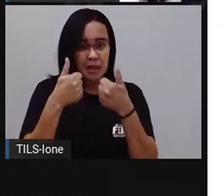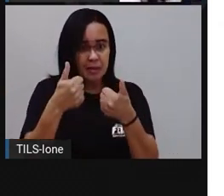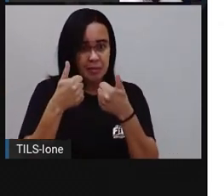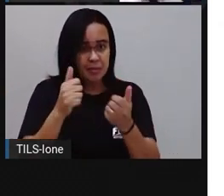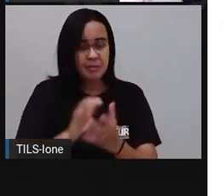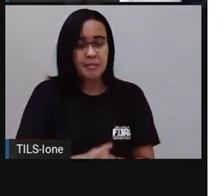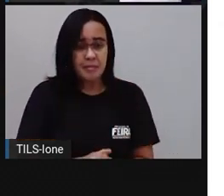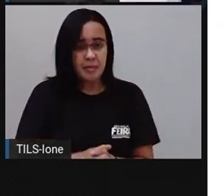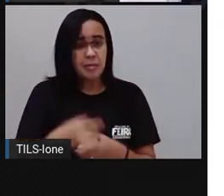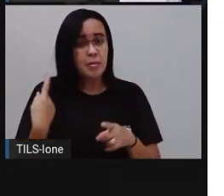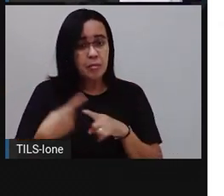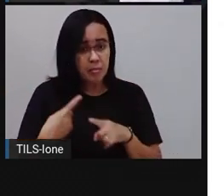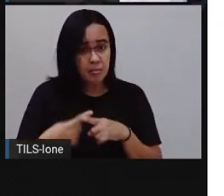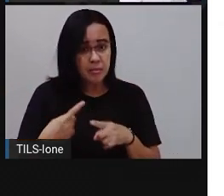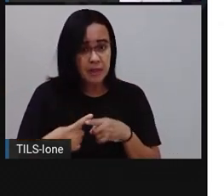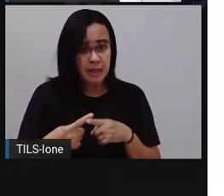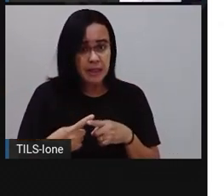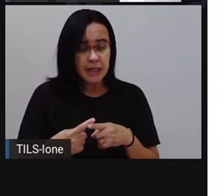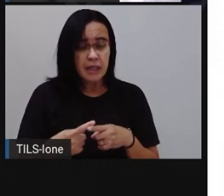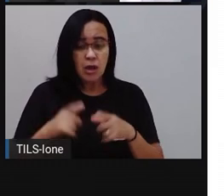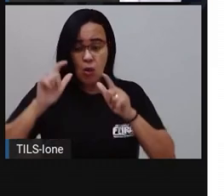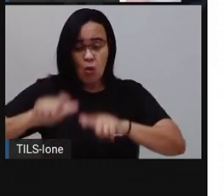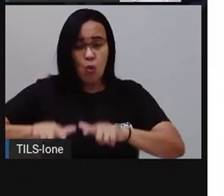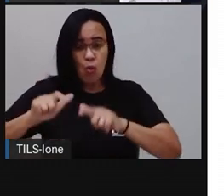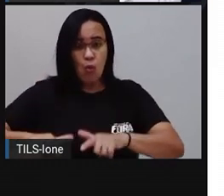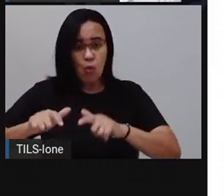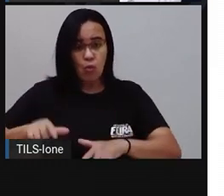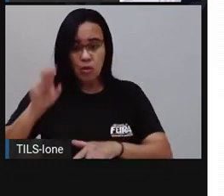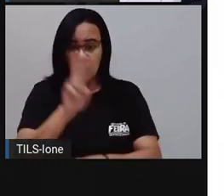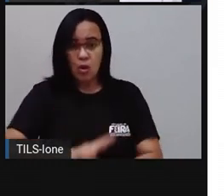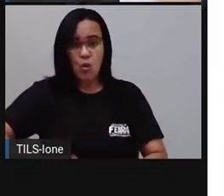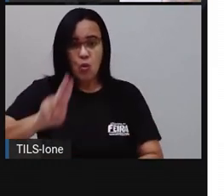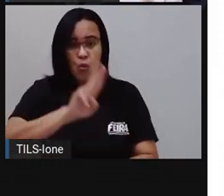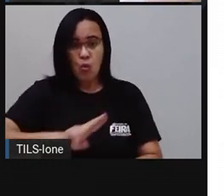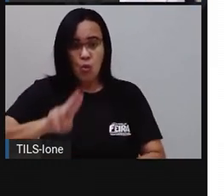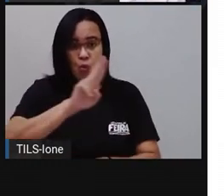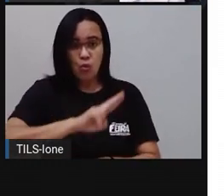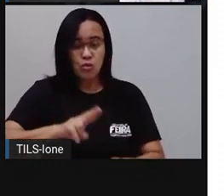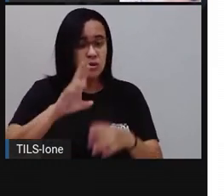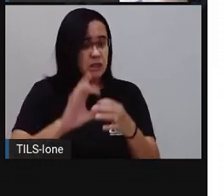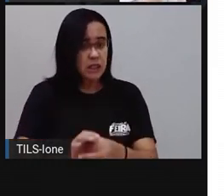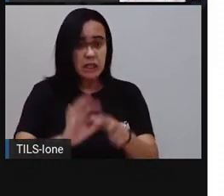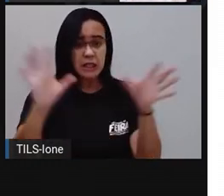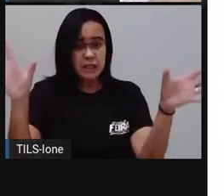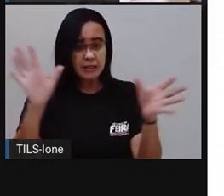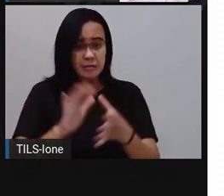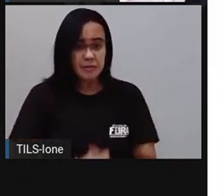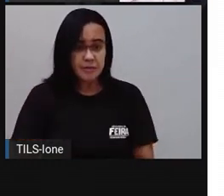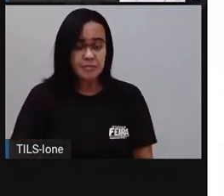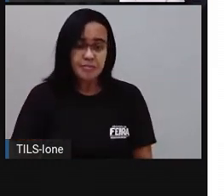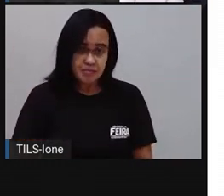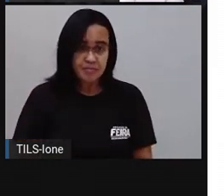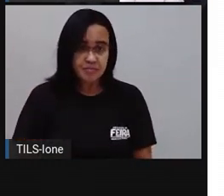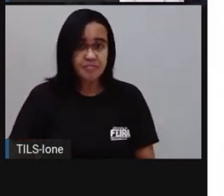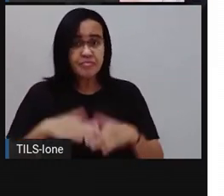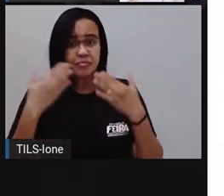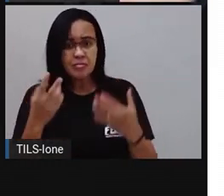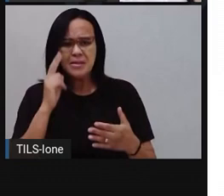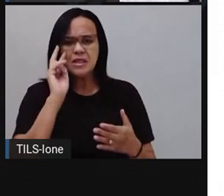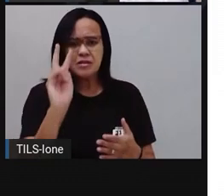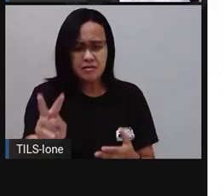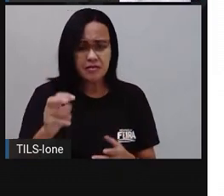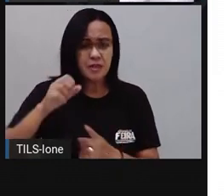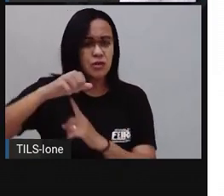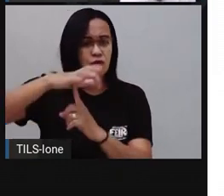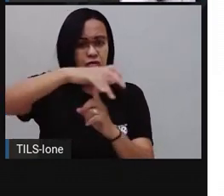público, né? Nós vimos na aula anterior que a feira livre, ela é uma feira que acontece ao ar livre, né? Então, as